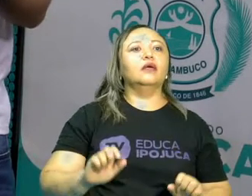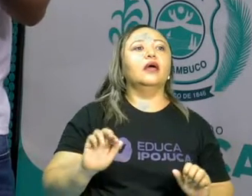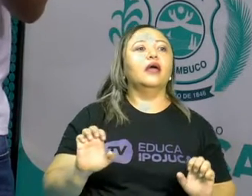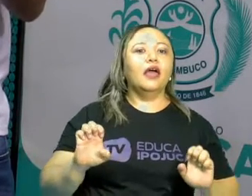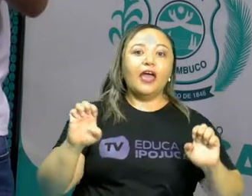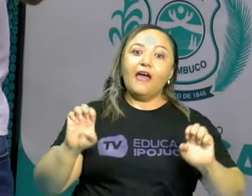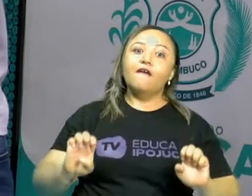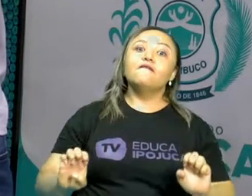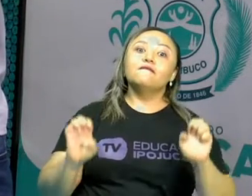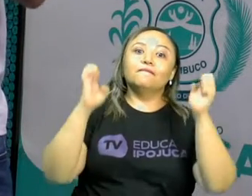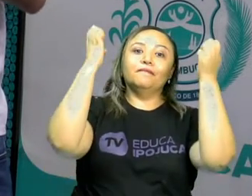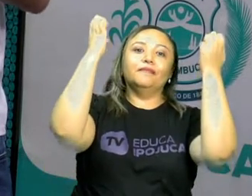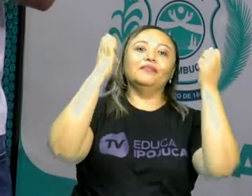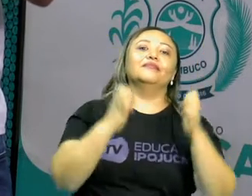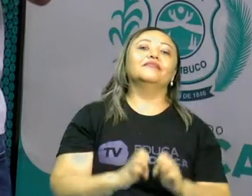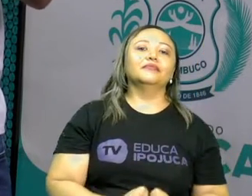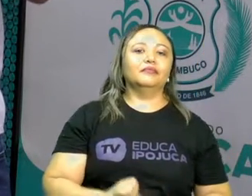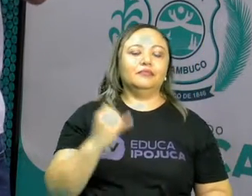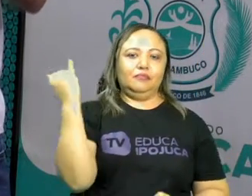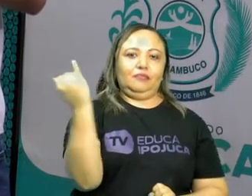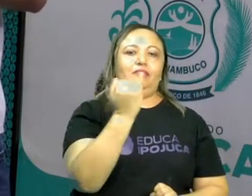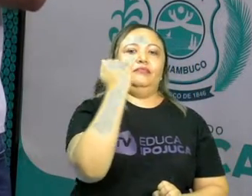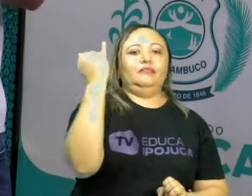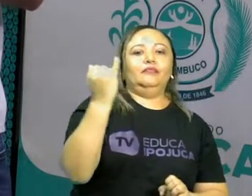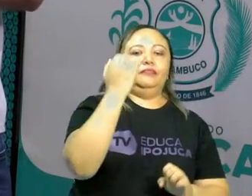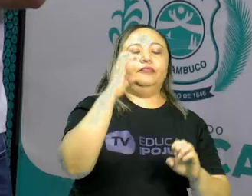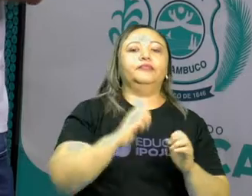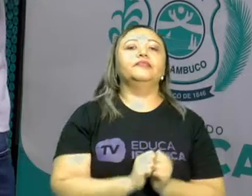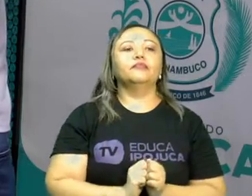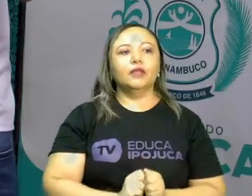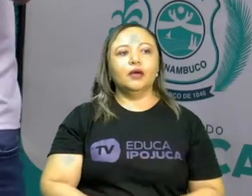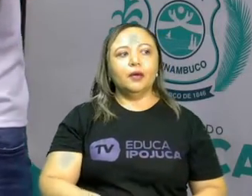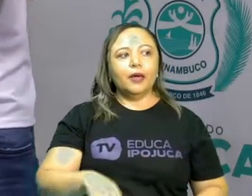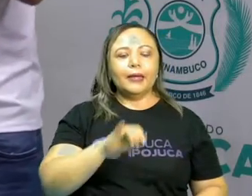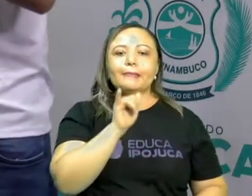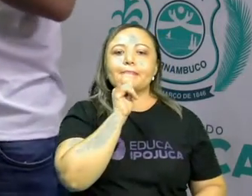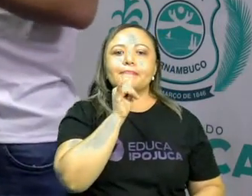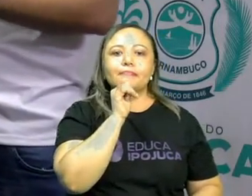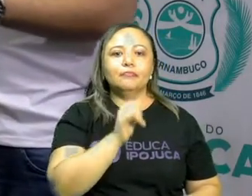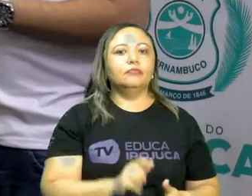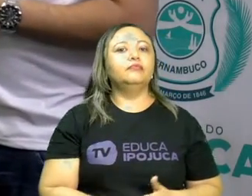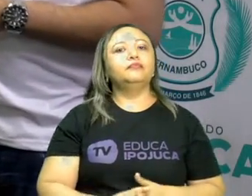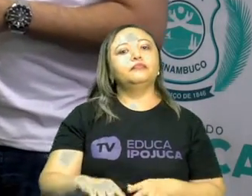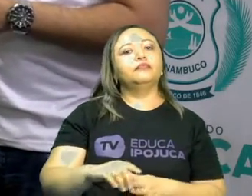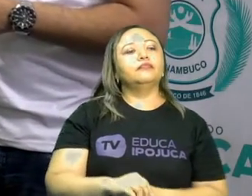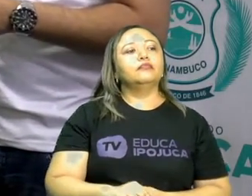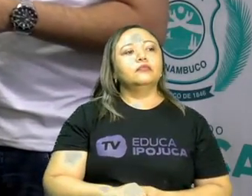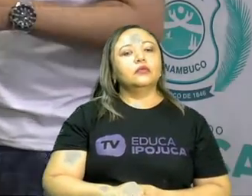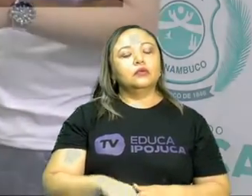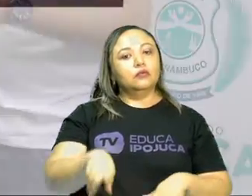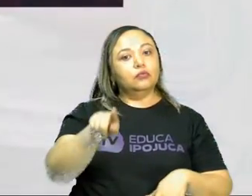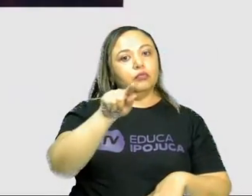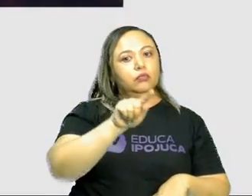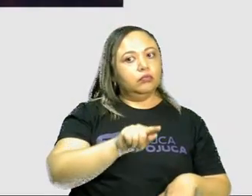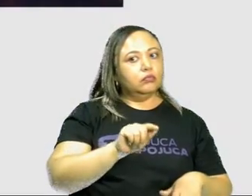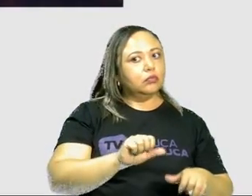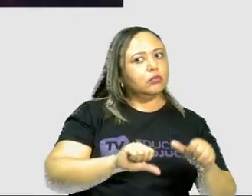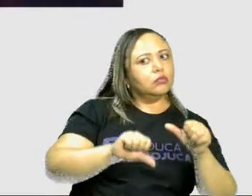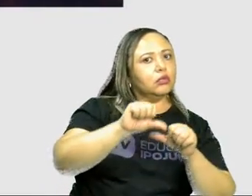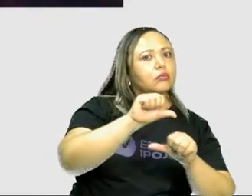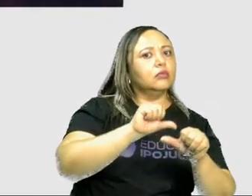eventos, elas vão marcar estas mudanças. Tá bom? Então, por exemplo, nós podemos falar sobre a questão do